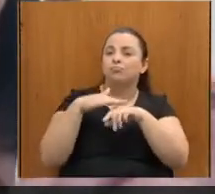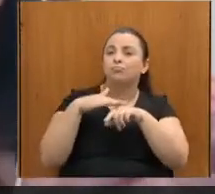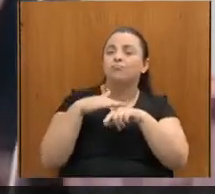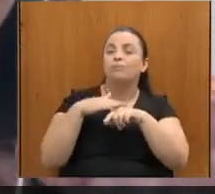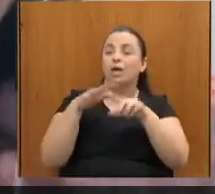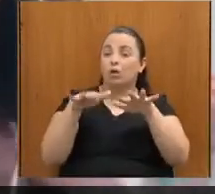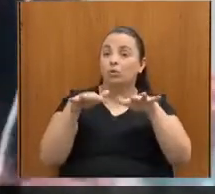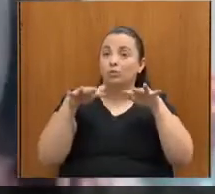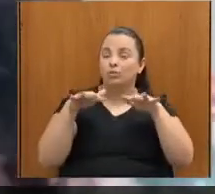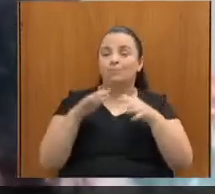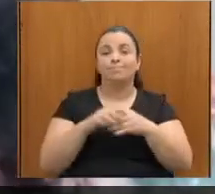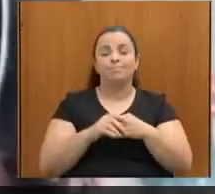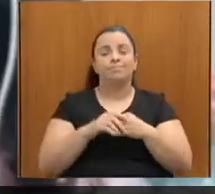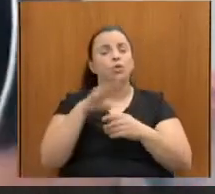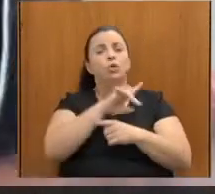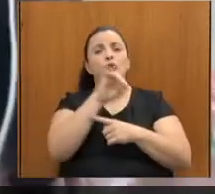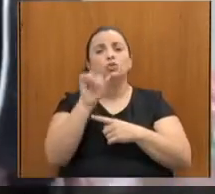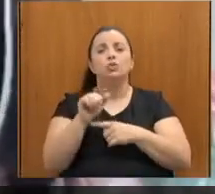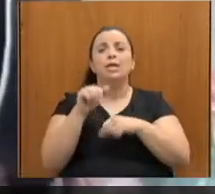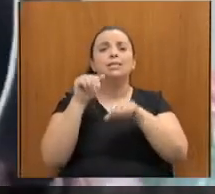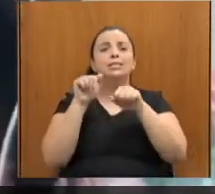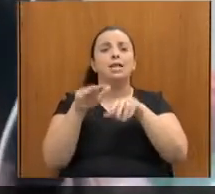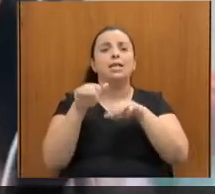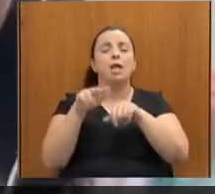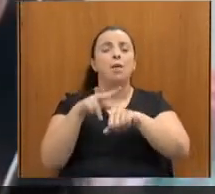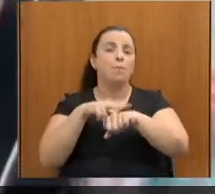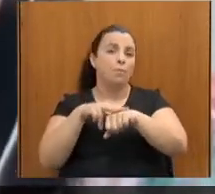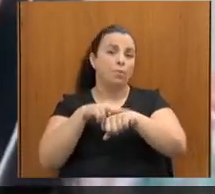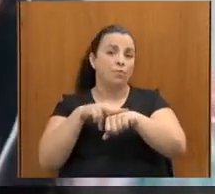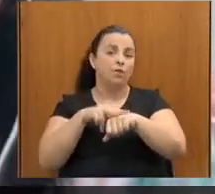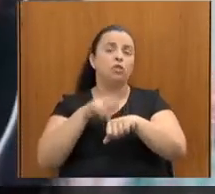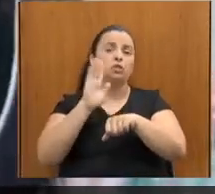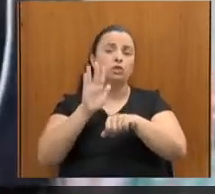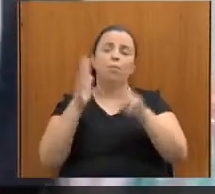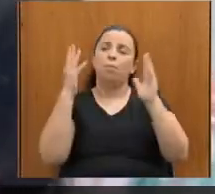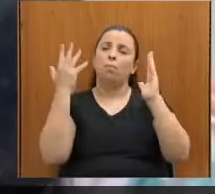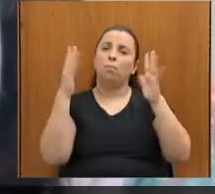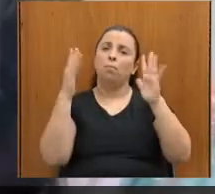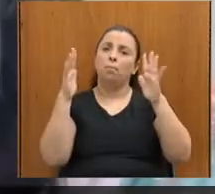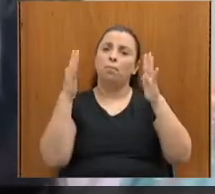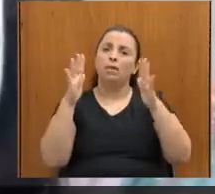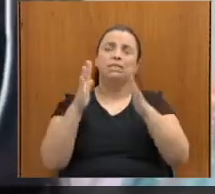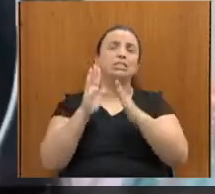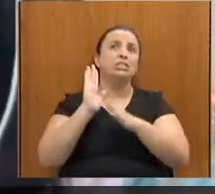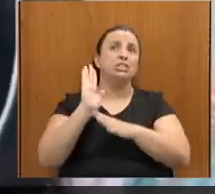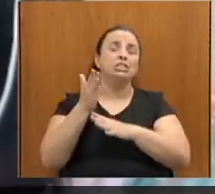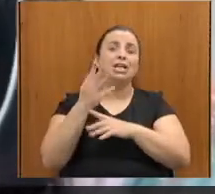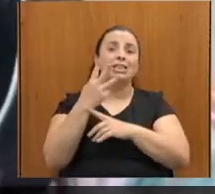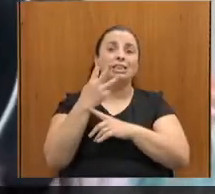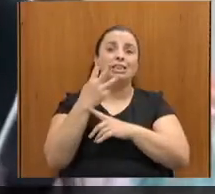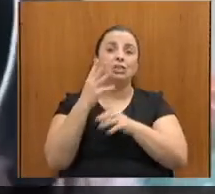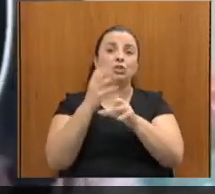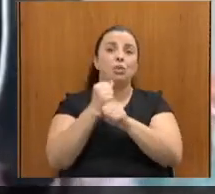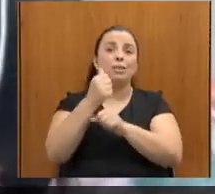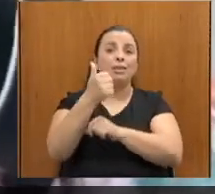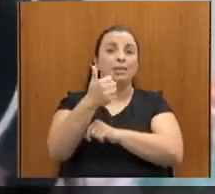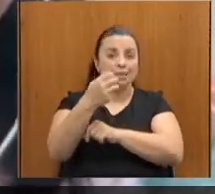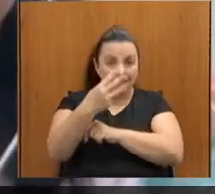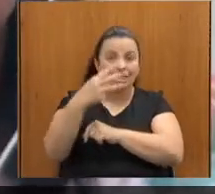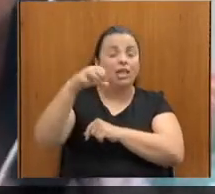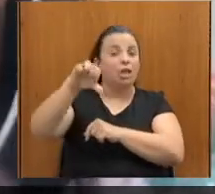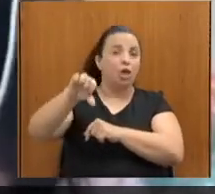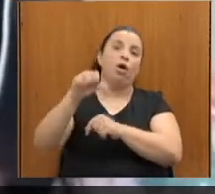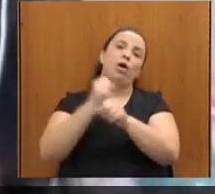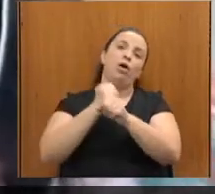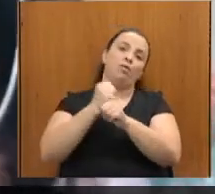ela já se comemora há muitos anos, há muitas décadas, são 39 anos que se celebram. Muitas vezes, no mês de